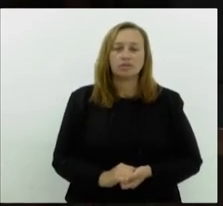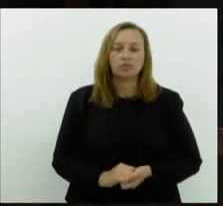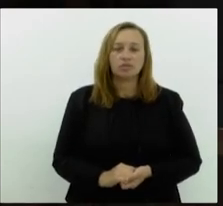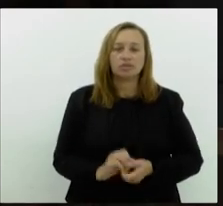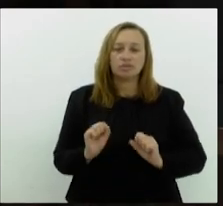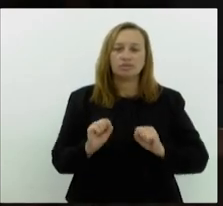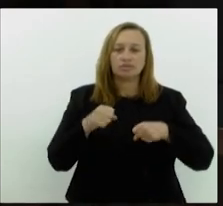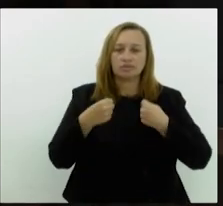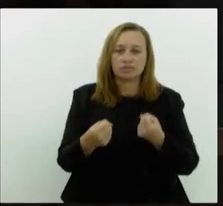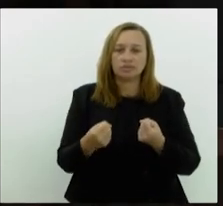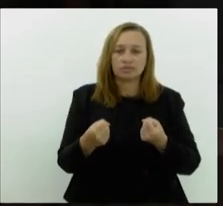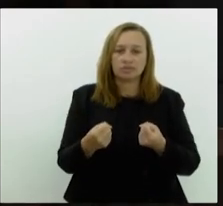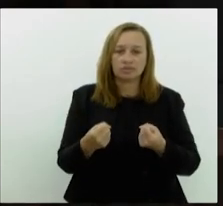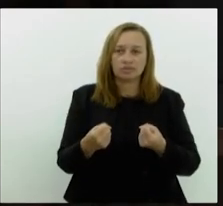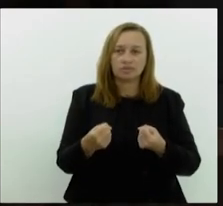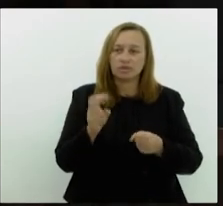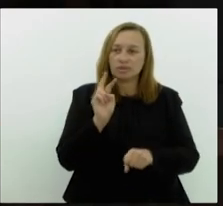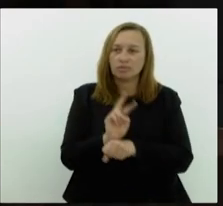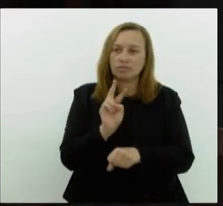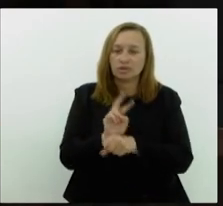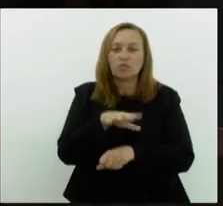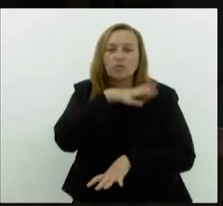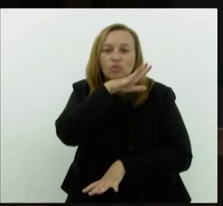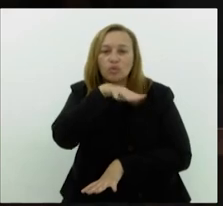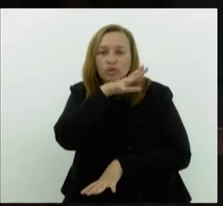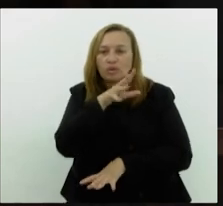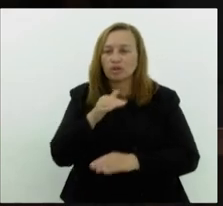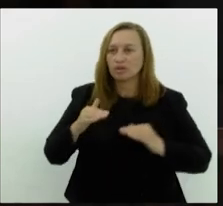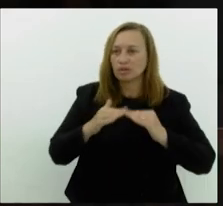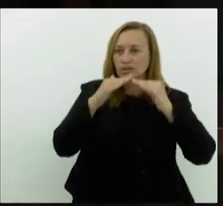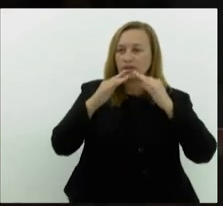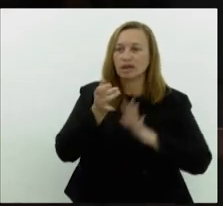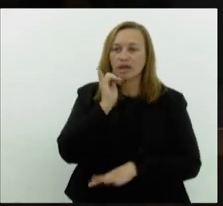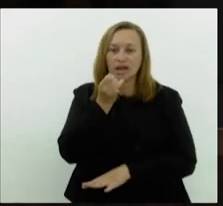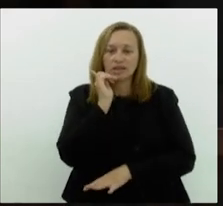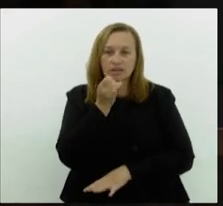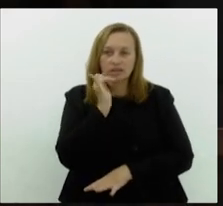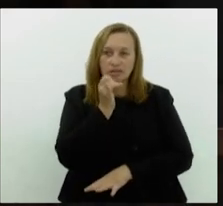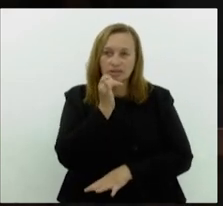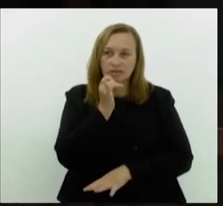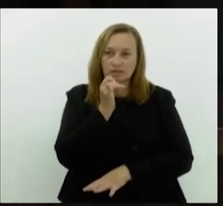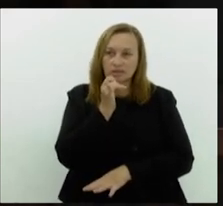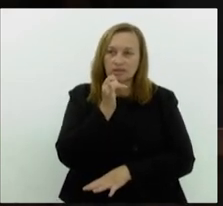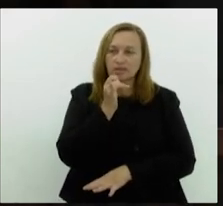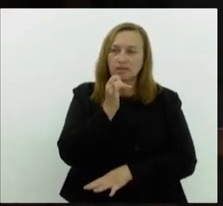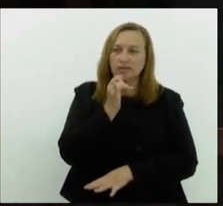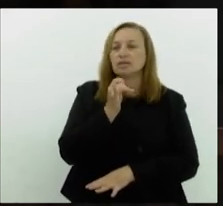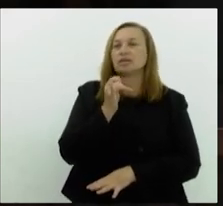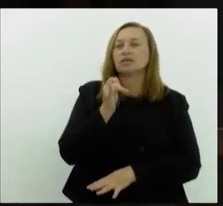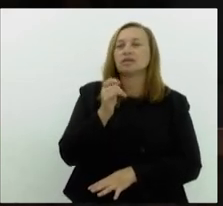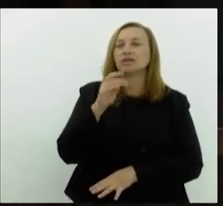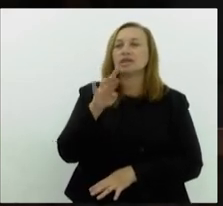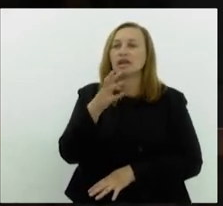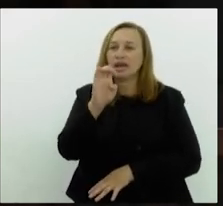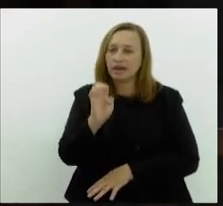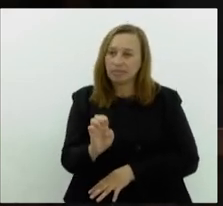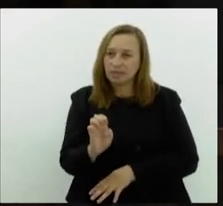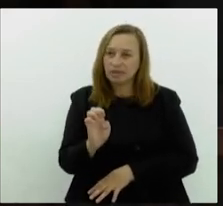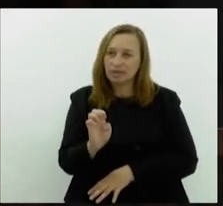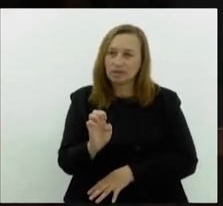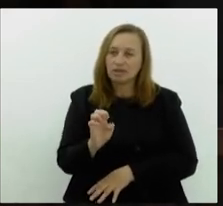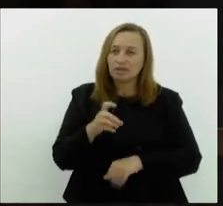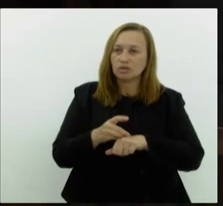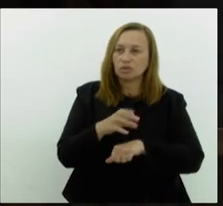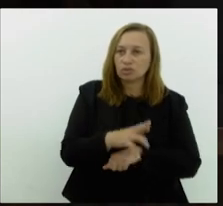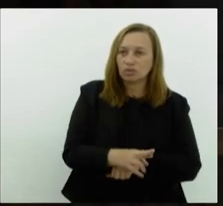defesa e proteção dos animais favoráveis. Relatores, deputado Guilherme Delaroy e